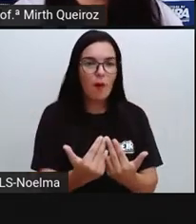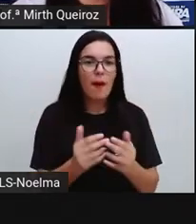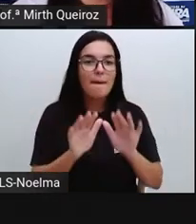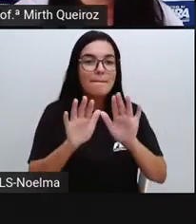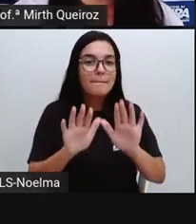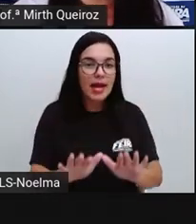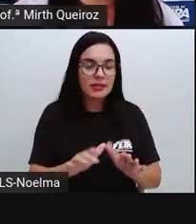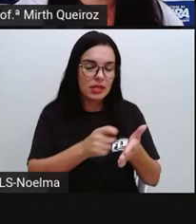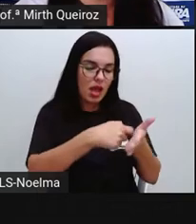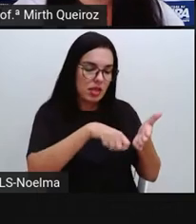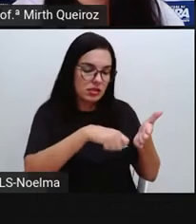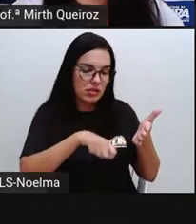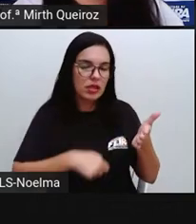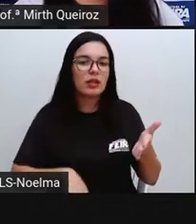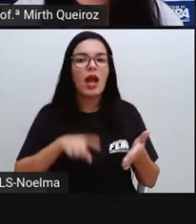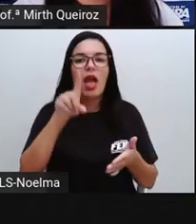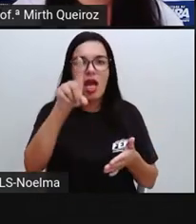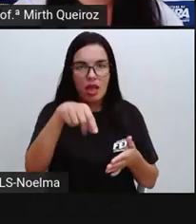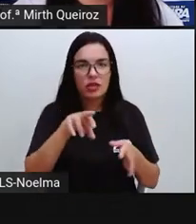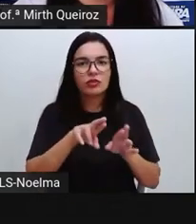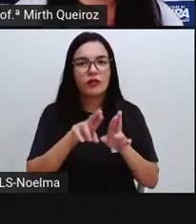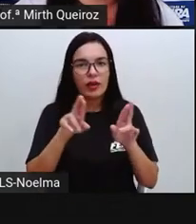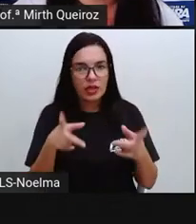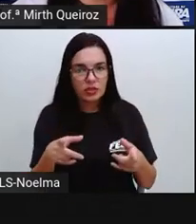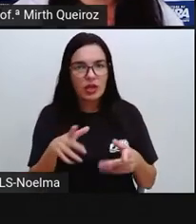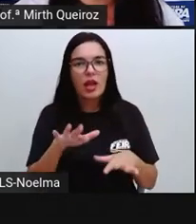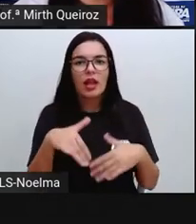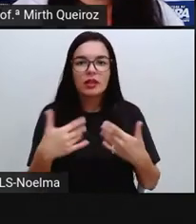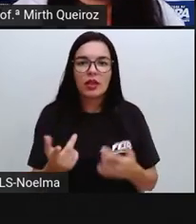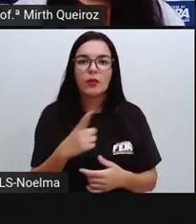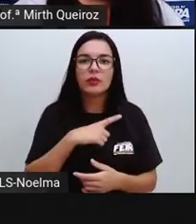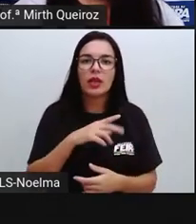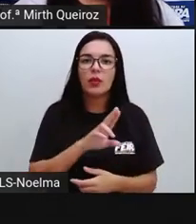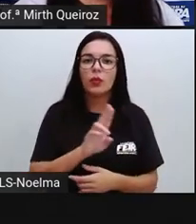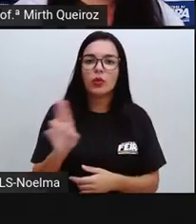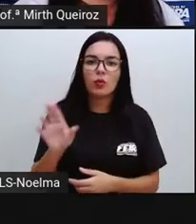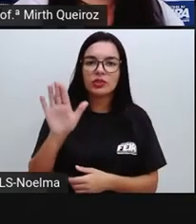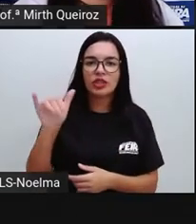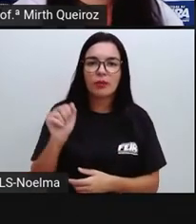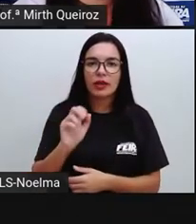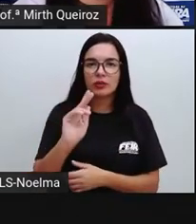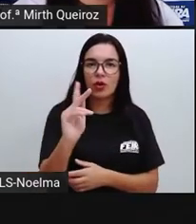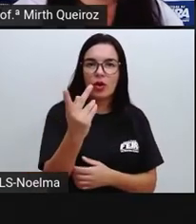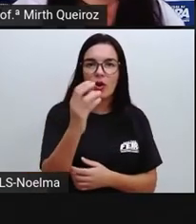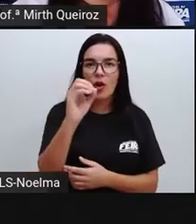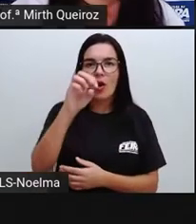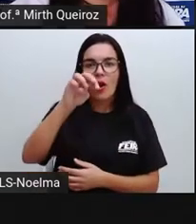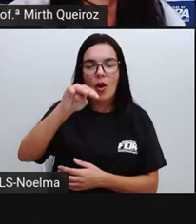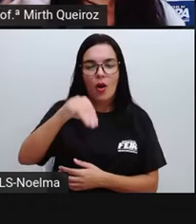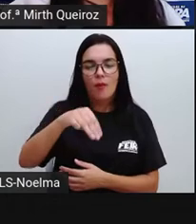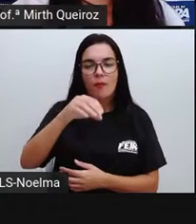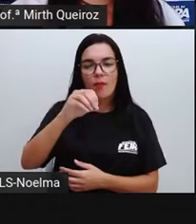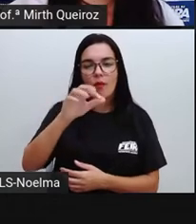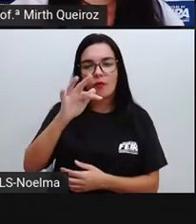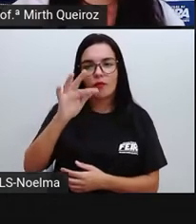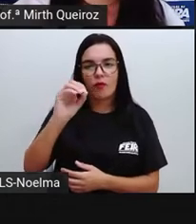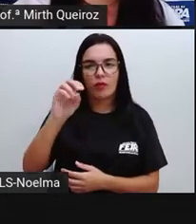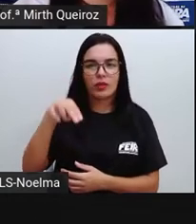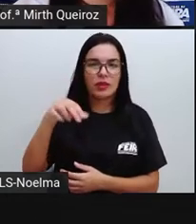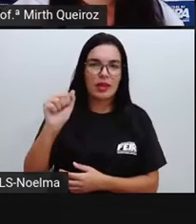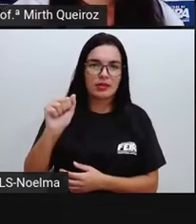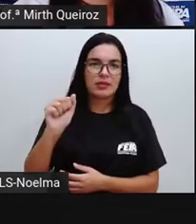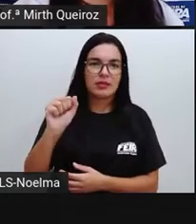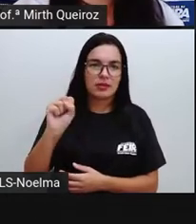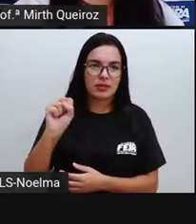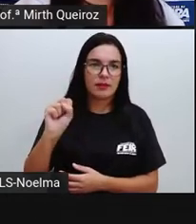diferente. Quando isso acontece, nós chamamos essas palavras de palavras homófonas, certo? E a gente vai falar